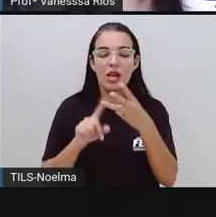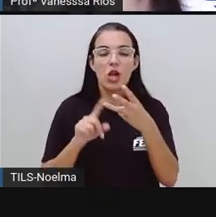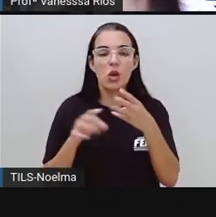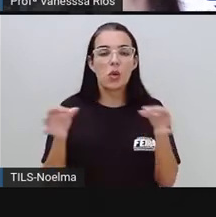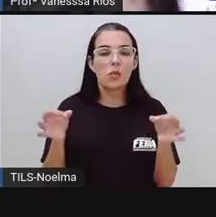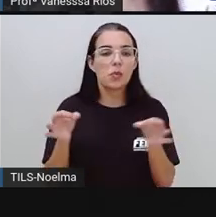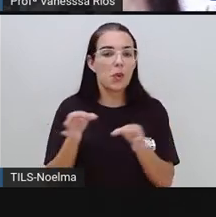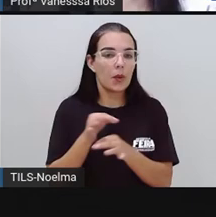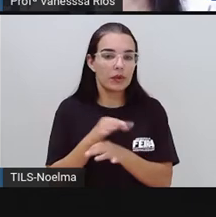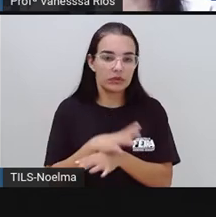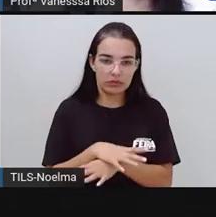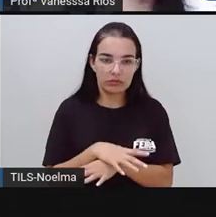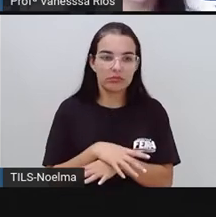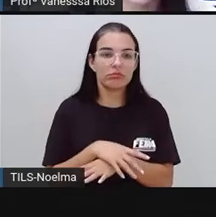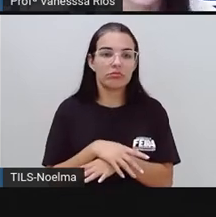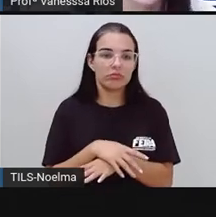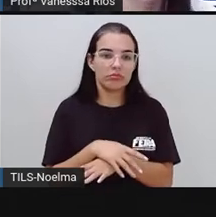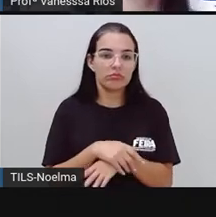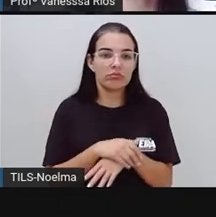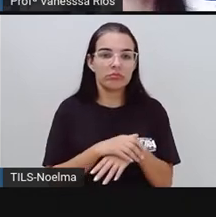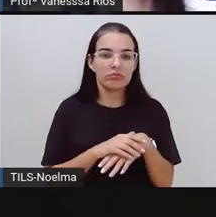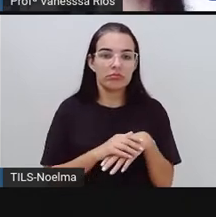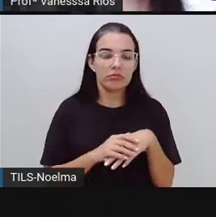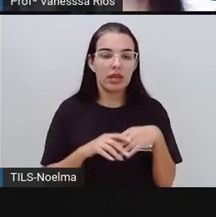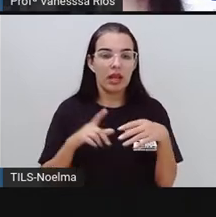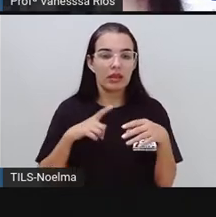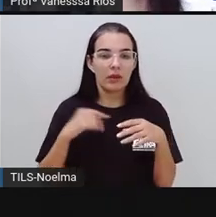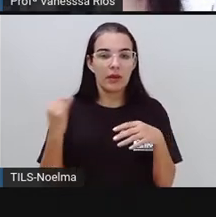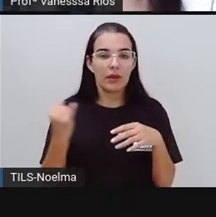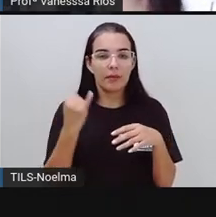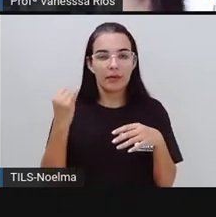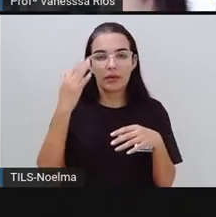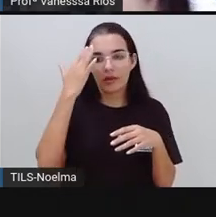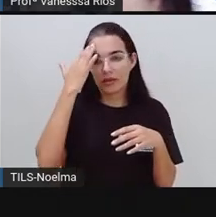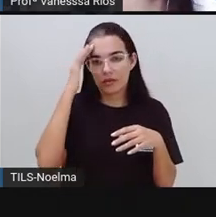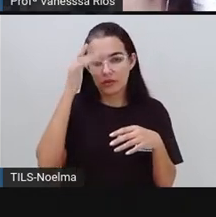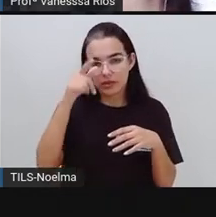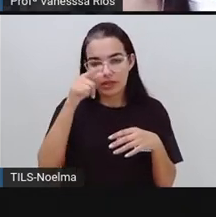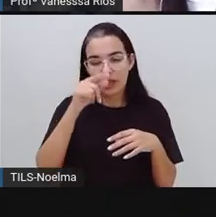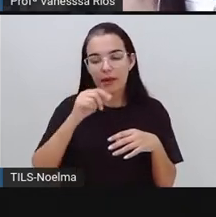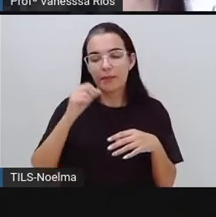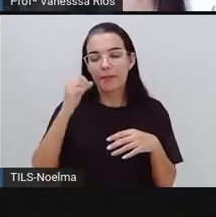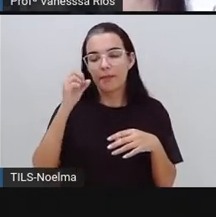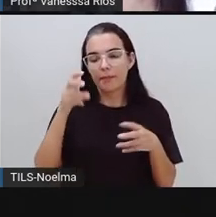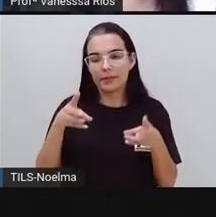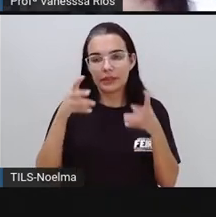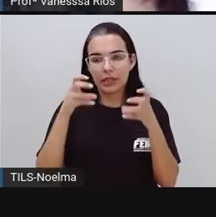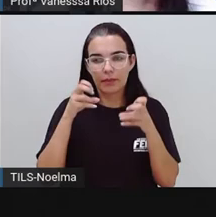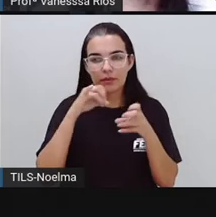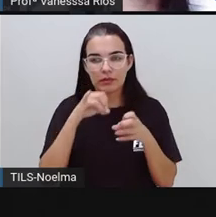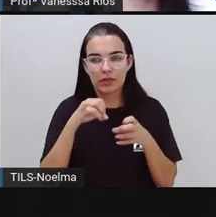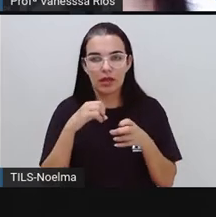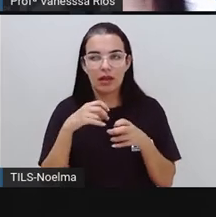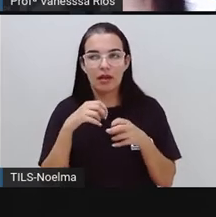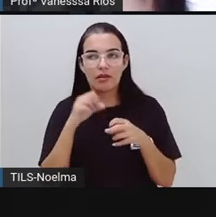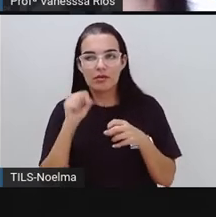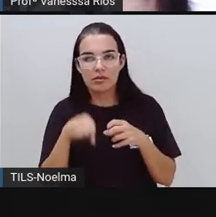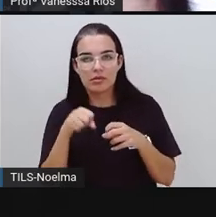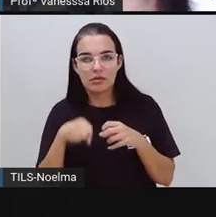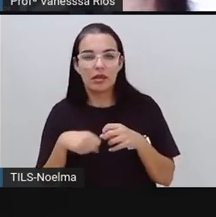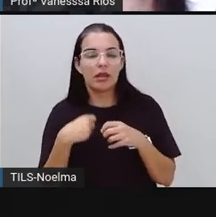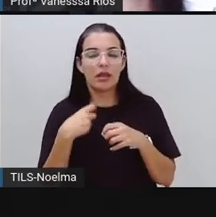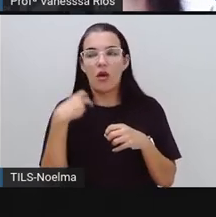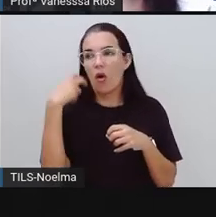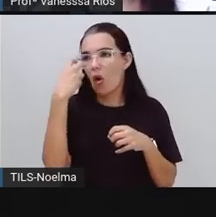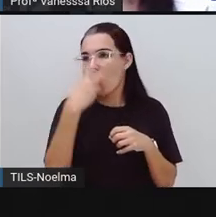depois disso, a conclusão. Então é importante perceber que, mesmo que seja oral, existe um